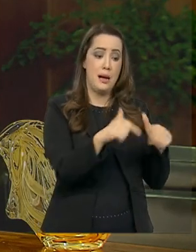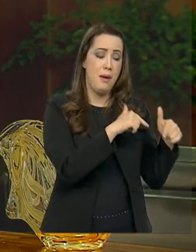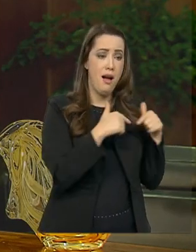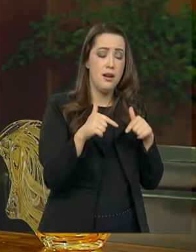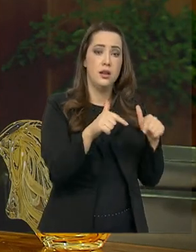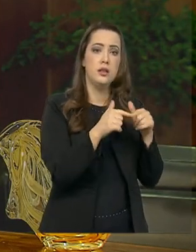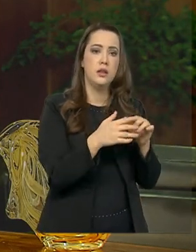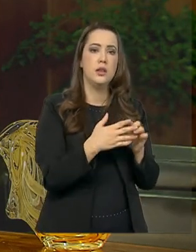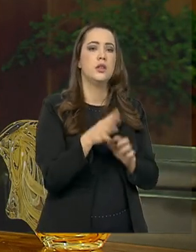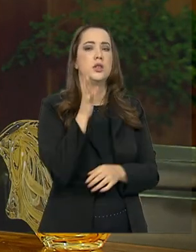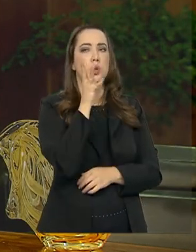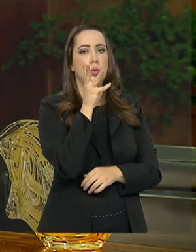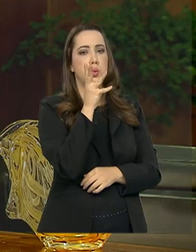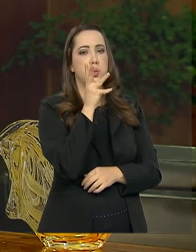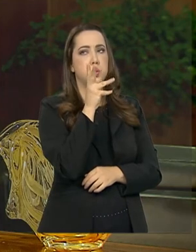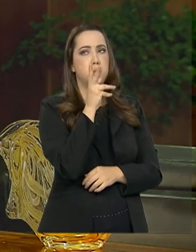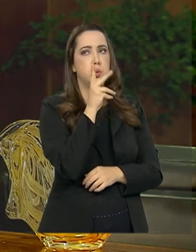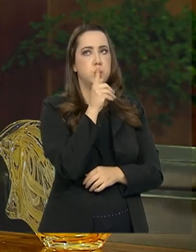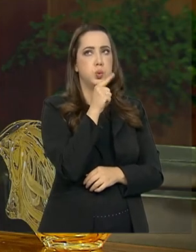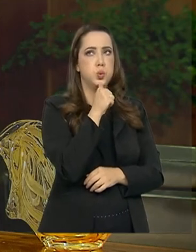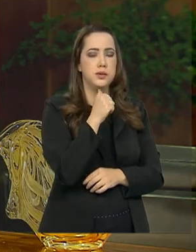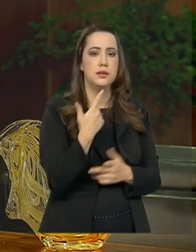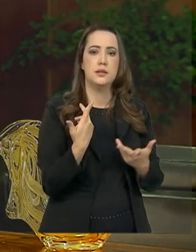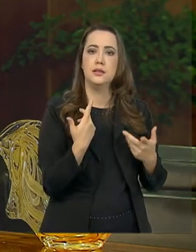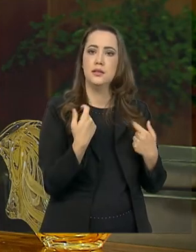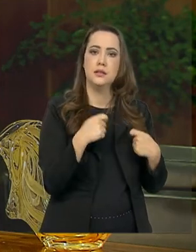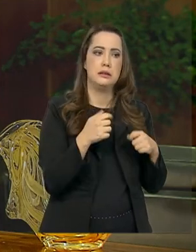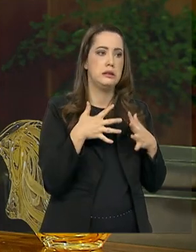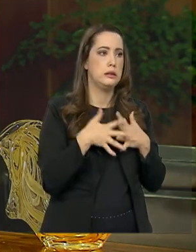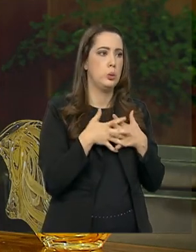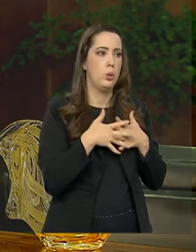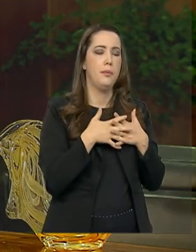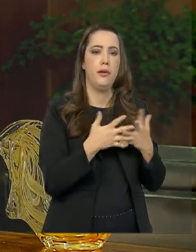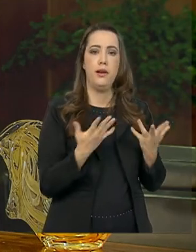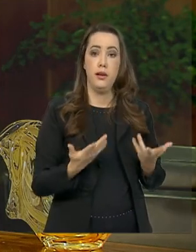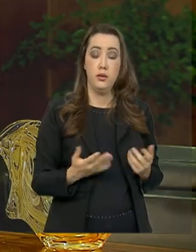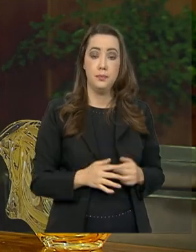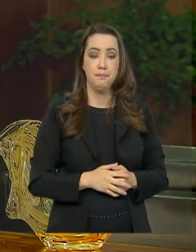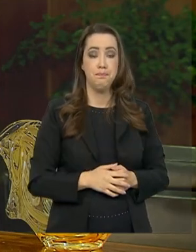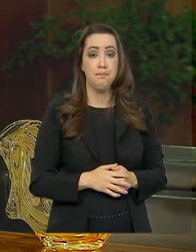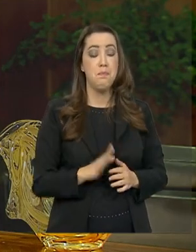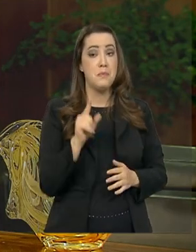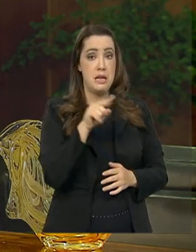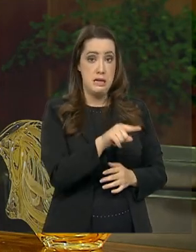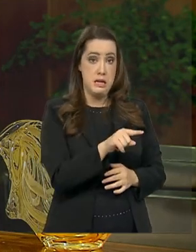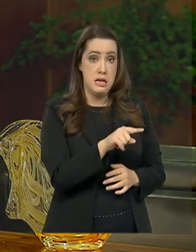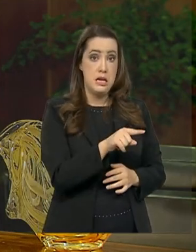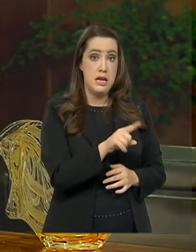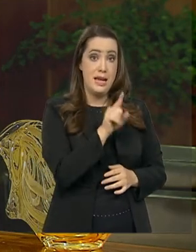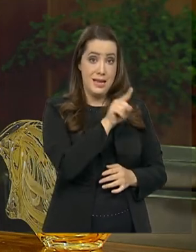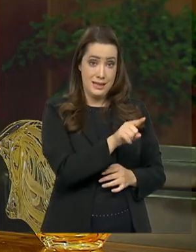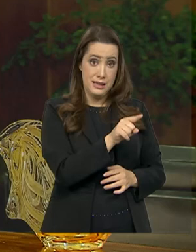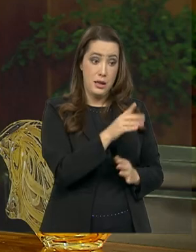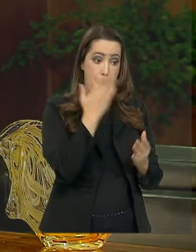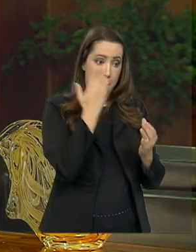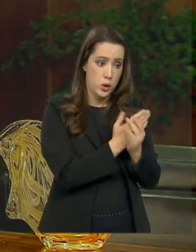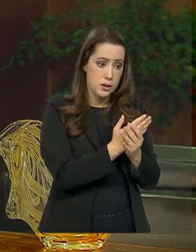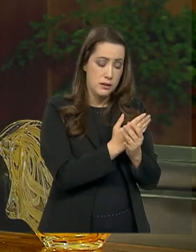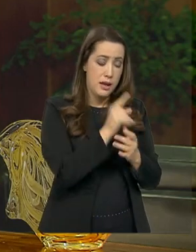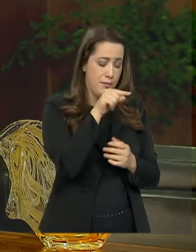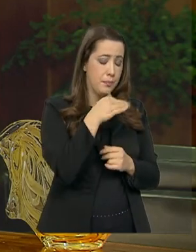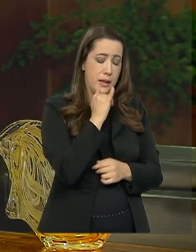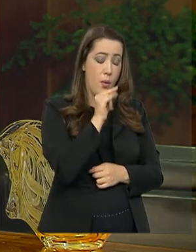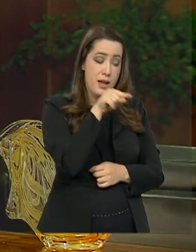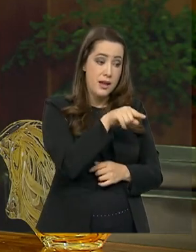muito longa, que detinha uma complexidade muito grande. Quando esse processo de um dia para o outro passou a ser